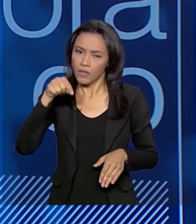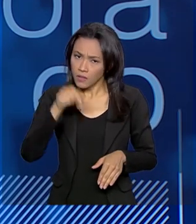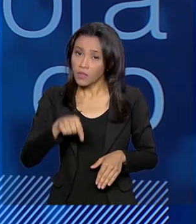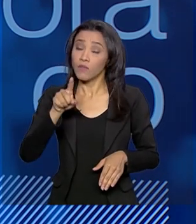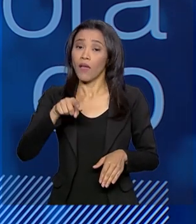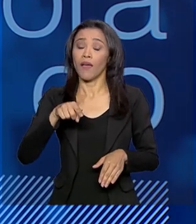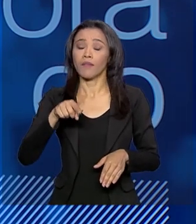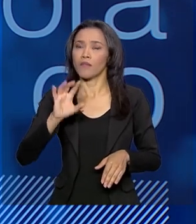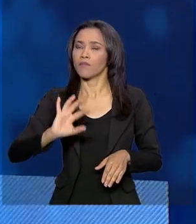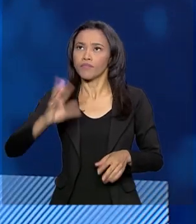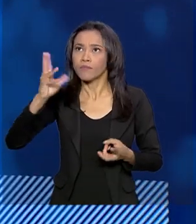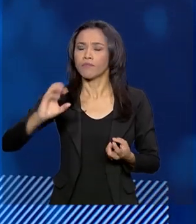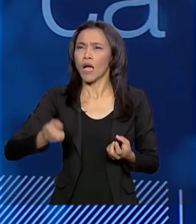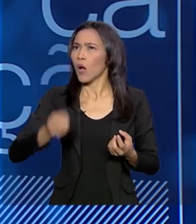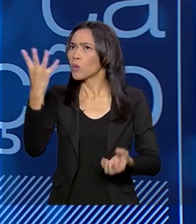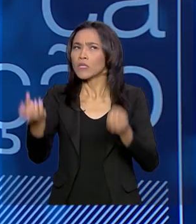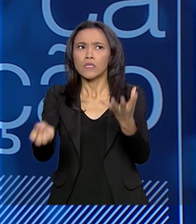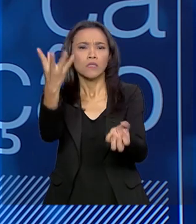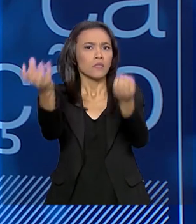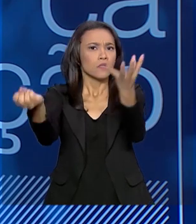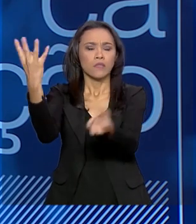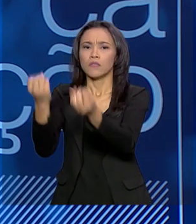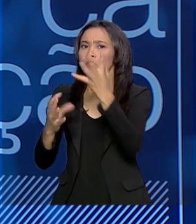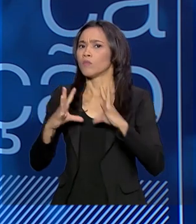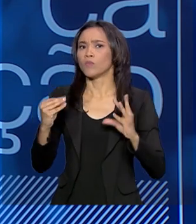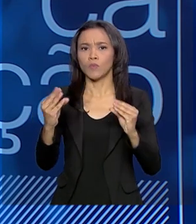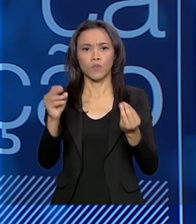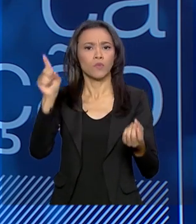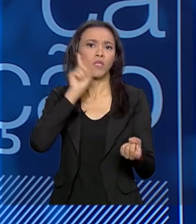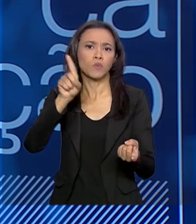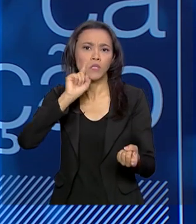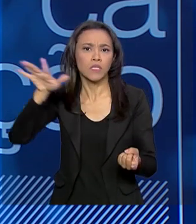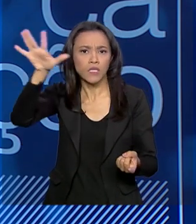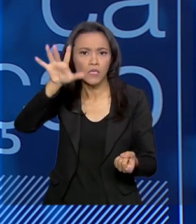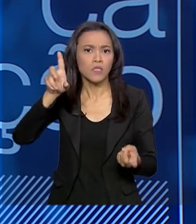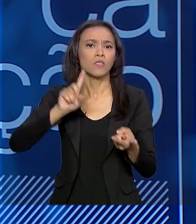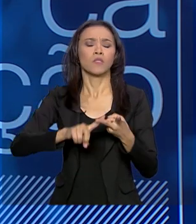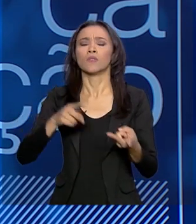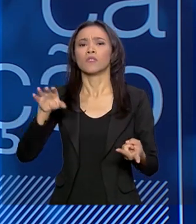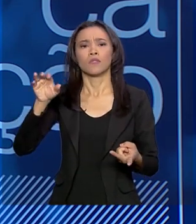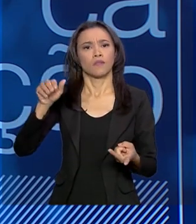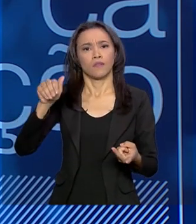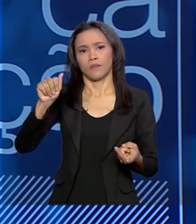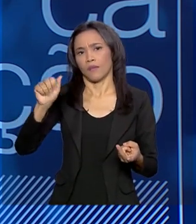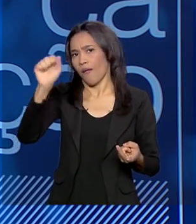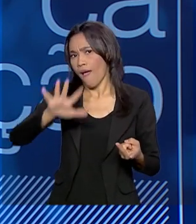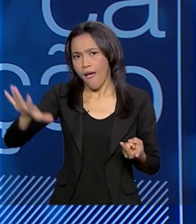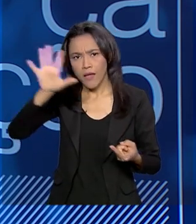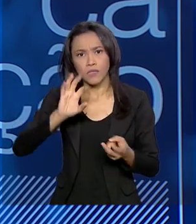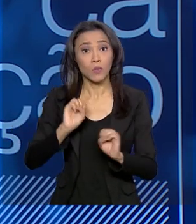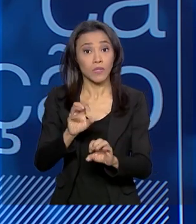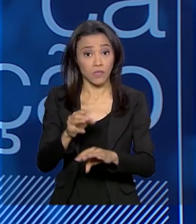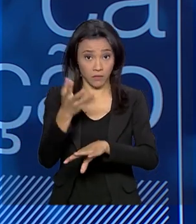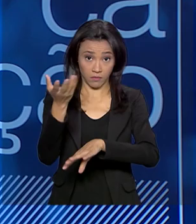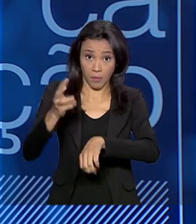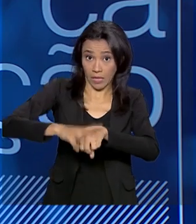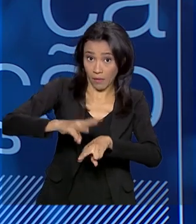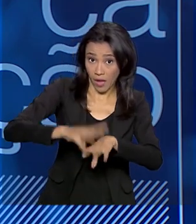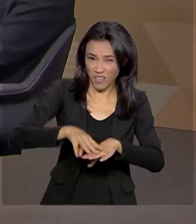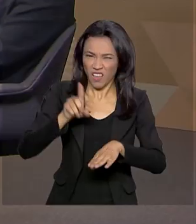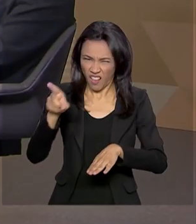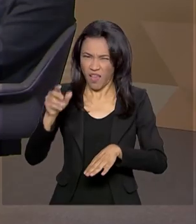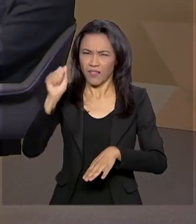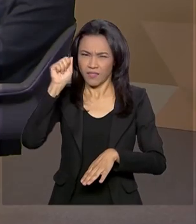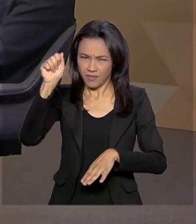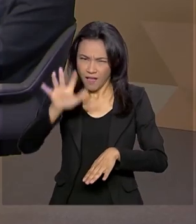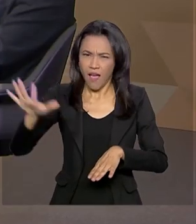que a gente tem notado nos Estados Unidos, em toda a Ásia, o ensino de matemática, ensino de física, tem sido priorizado. É ali na Ásia, que são